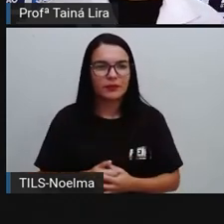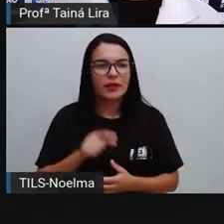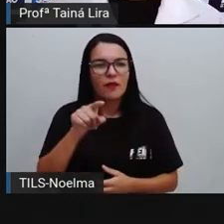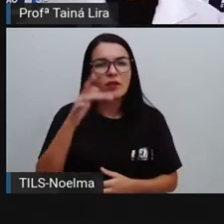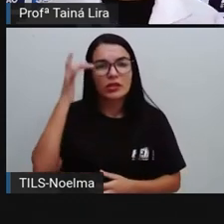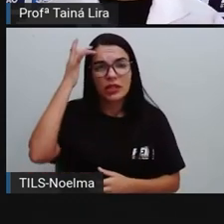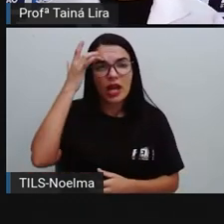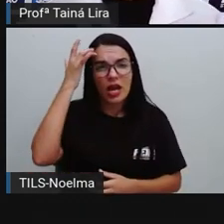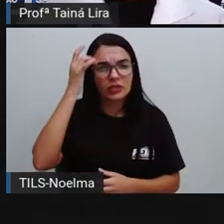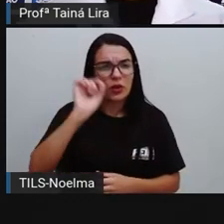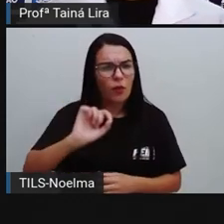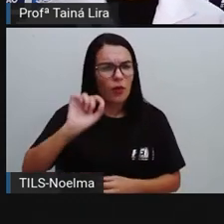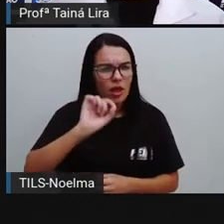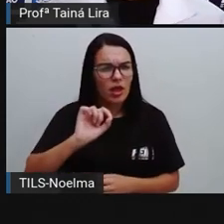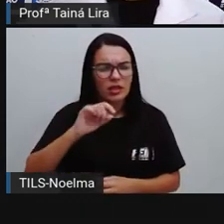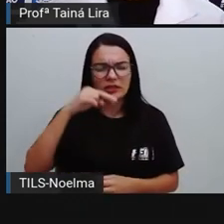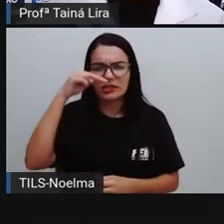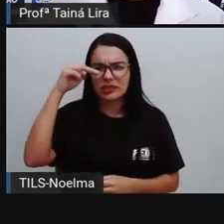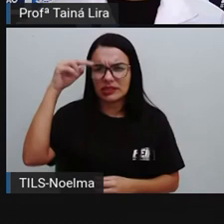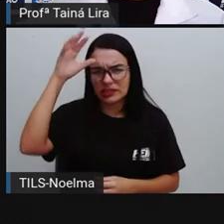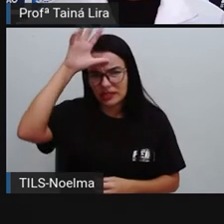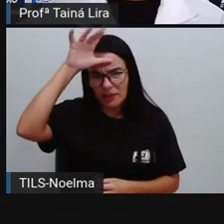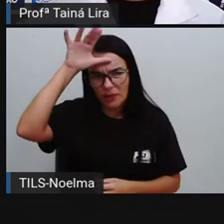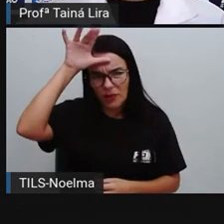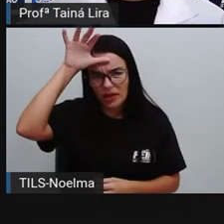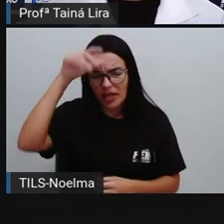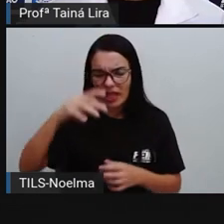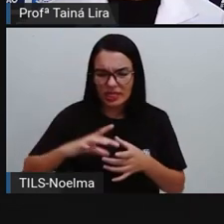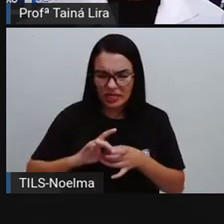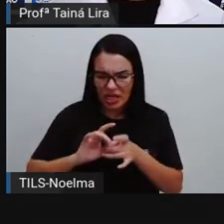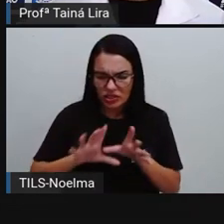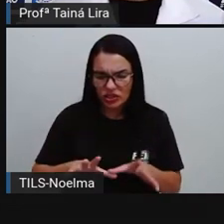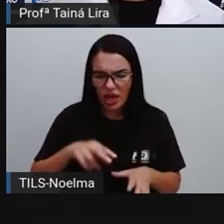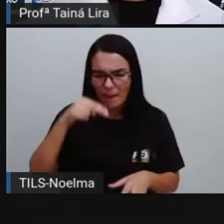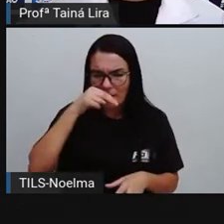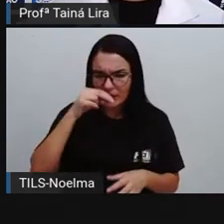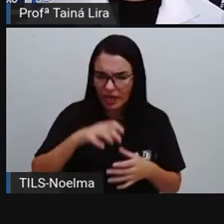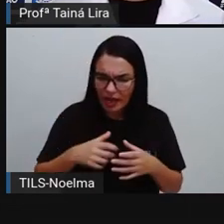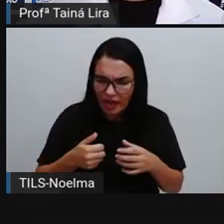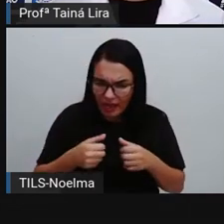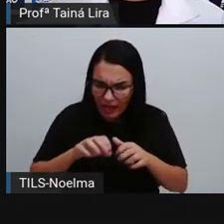atitude de Cebolinha, de deixar a Mônica cair, foi correta? Por quê?